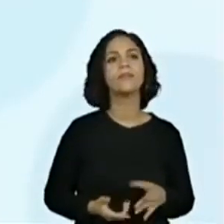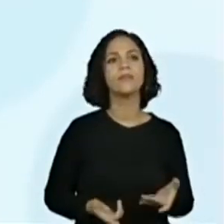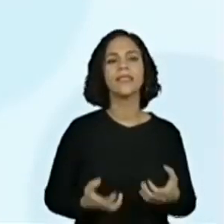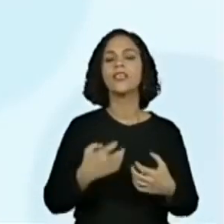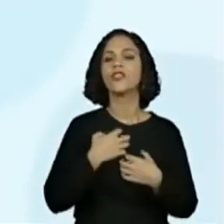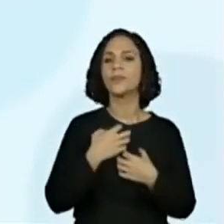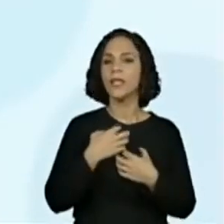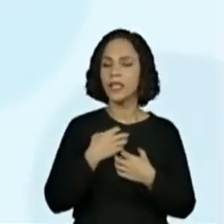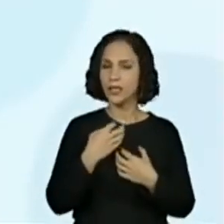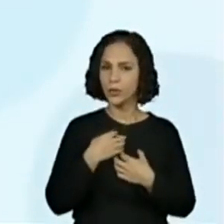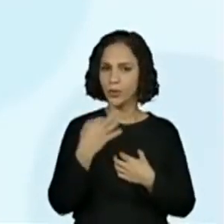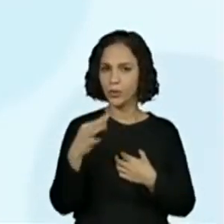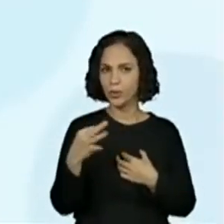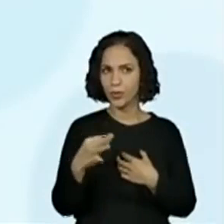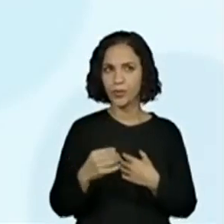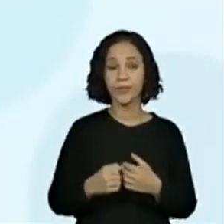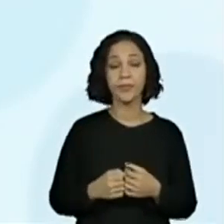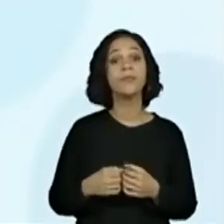Sentimentos.